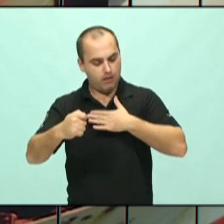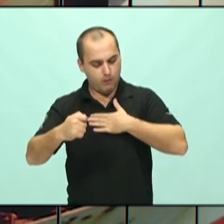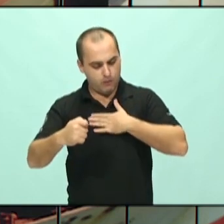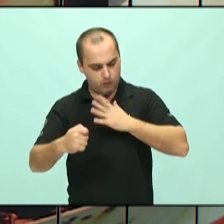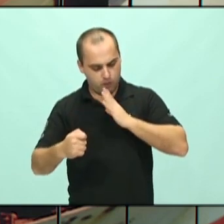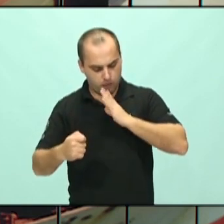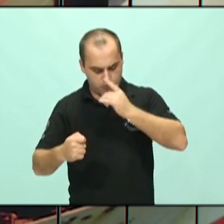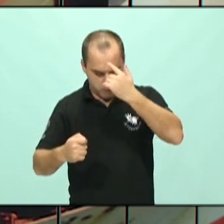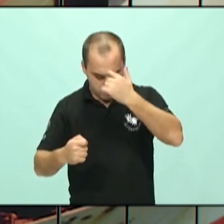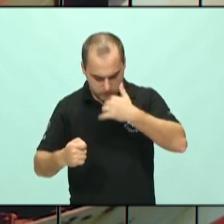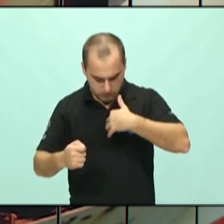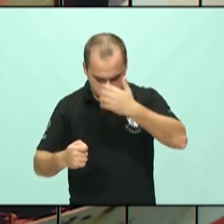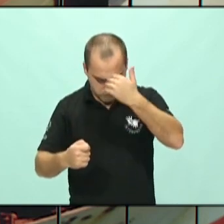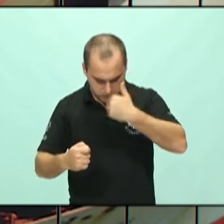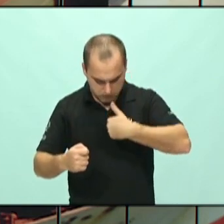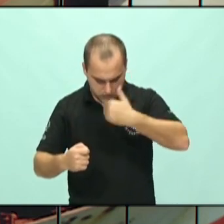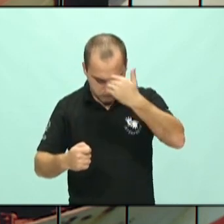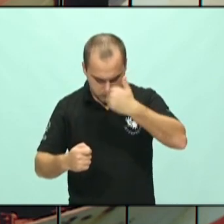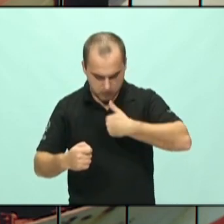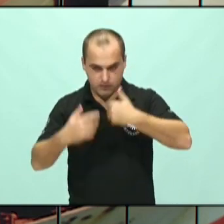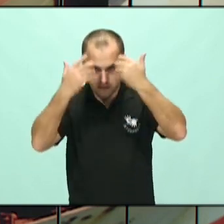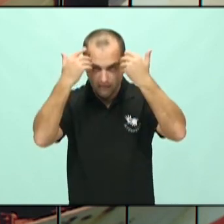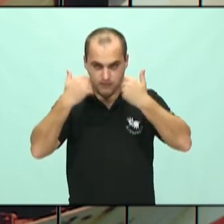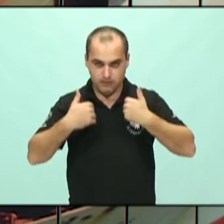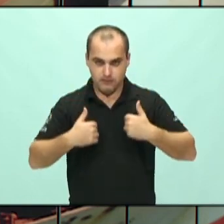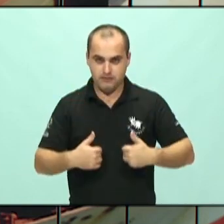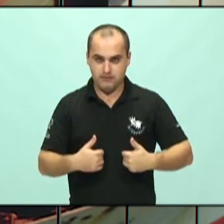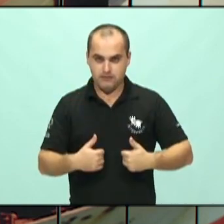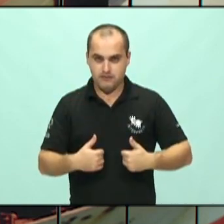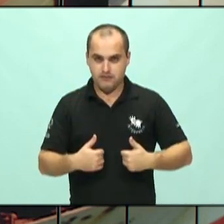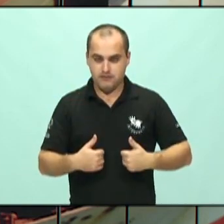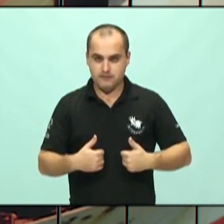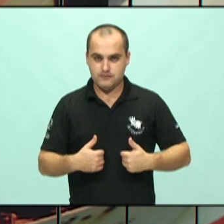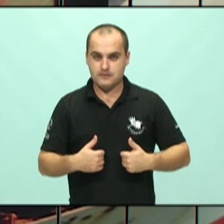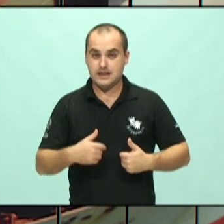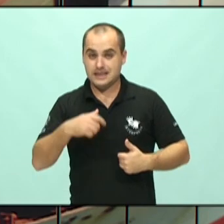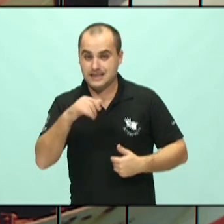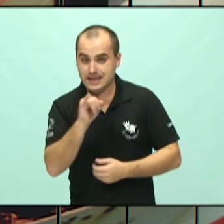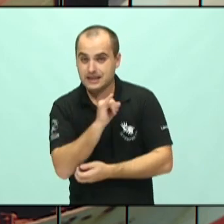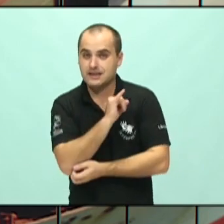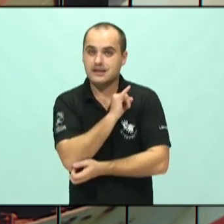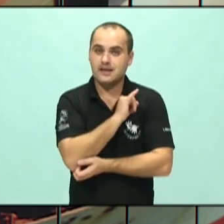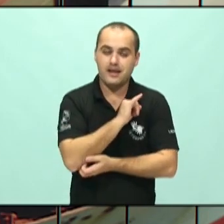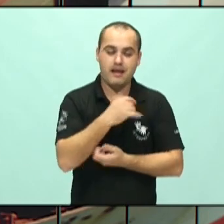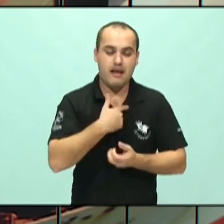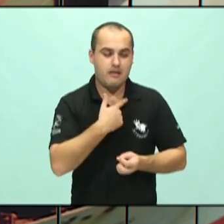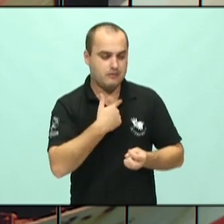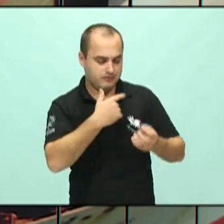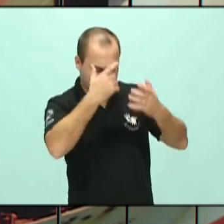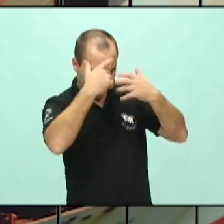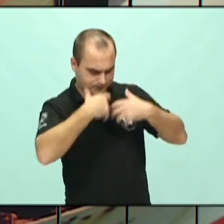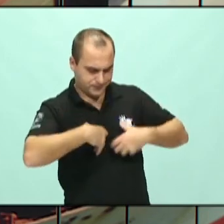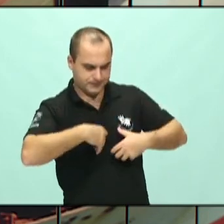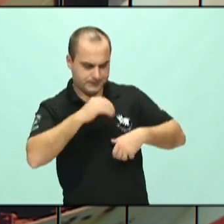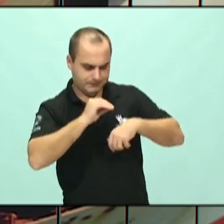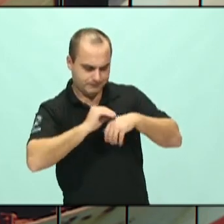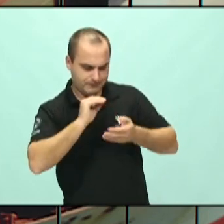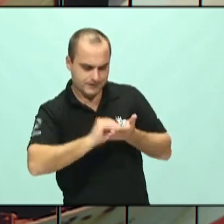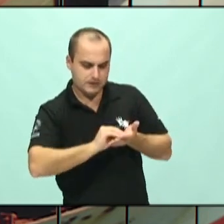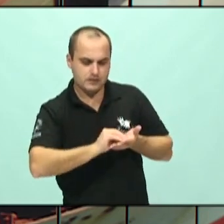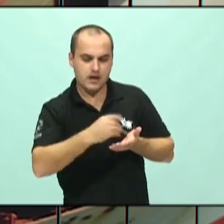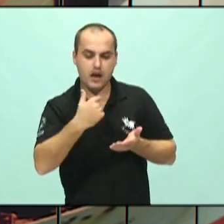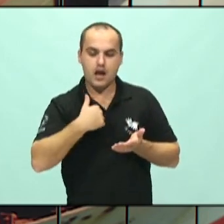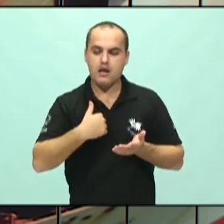Enquanto eu não tiver o autoconhecimento, sempre eu vou me expor a situações. Então tem pessoas que não conseguem